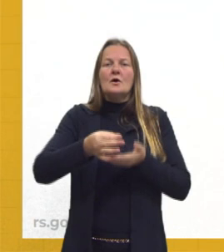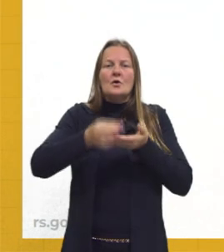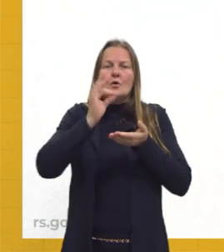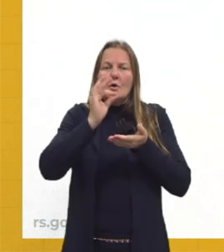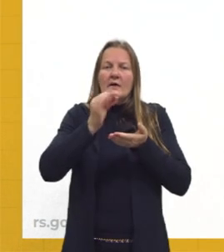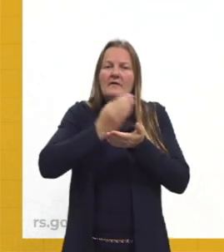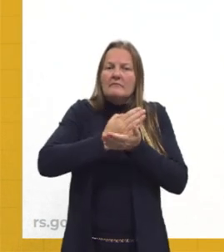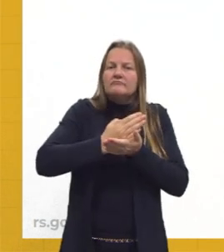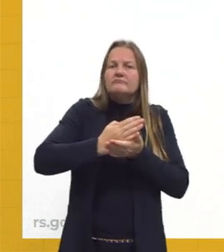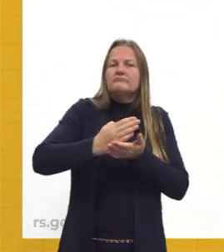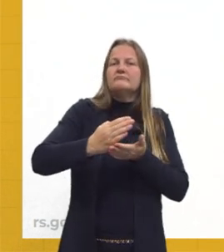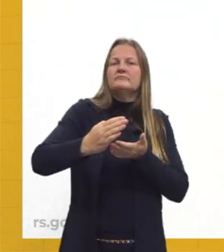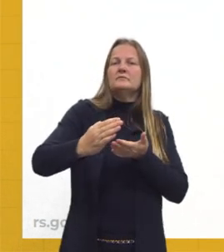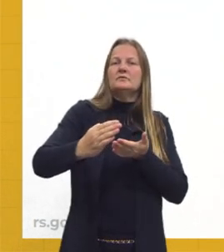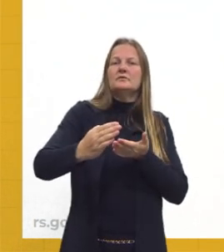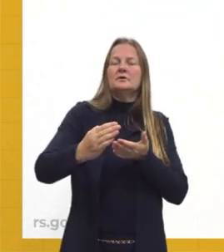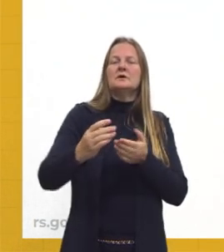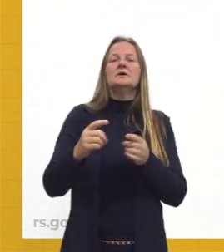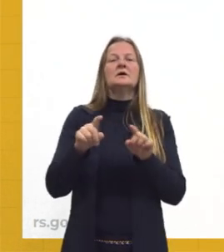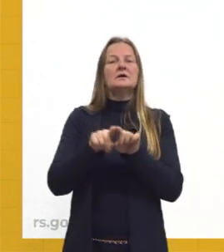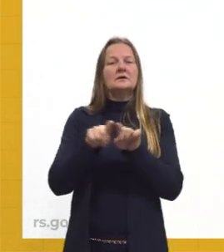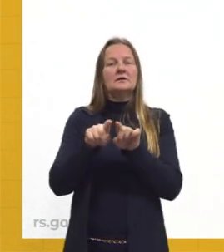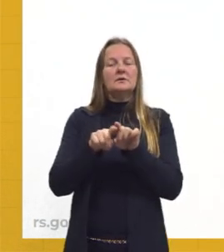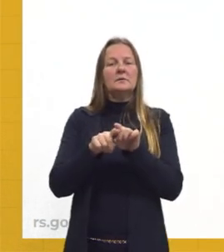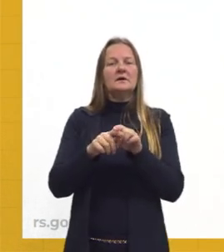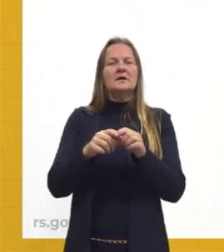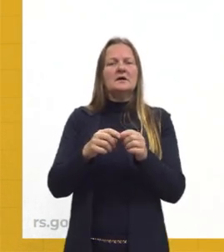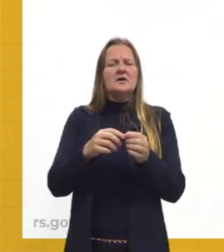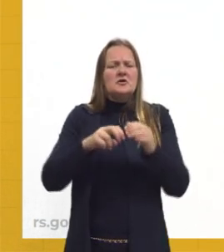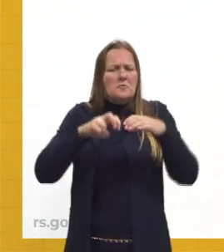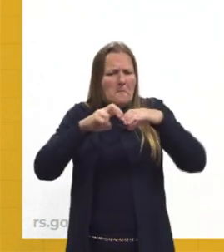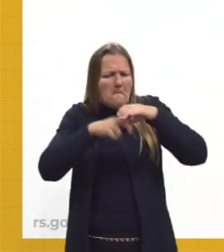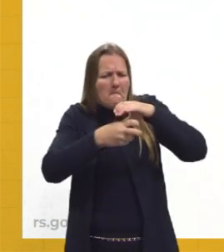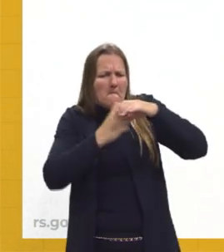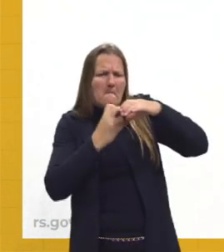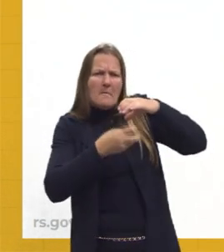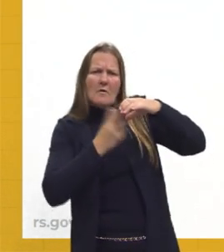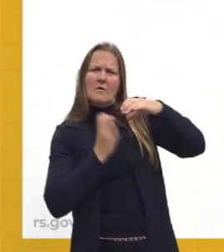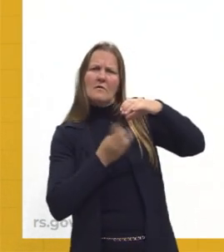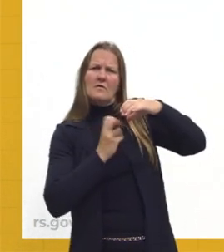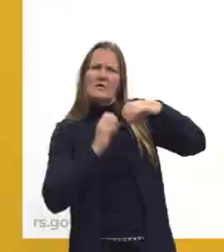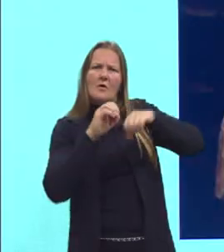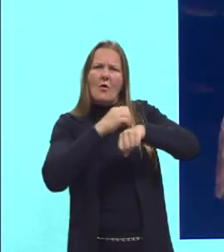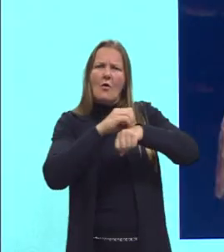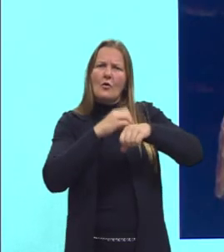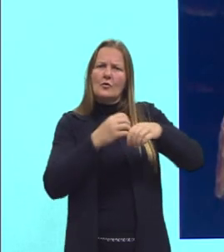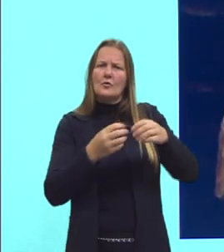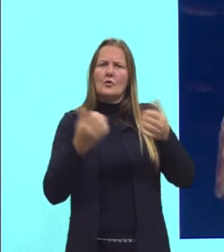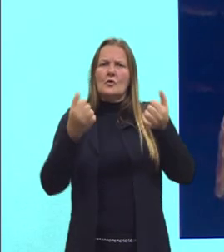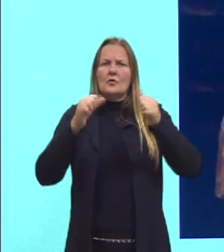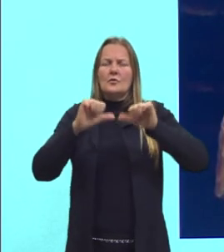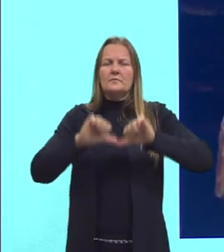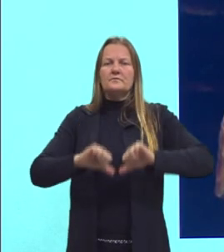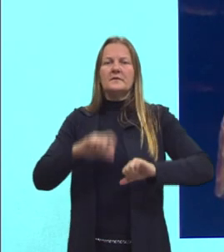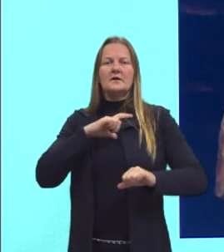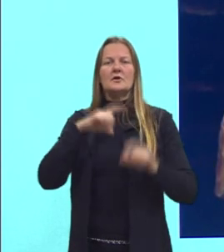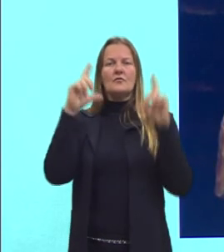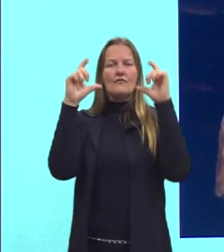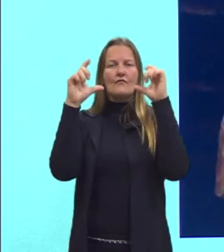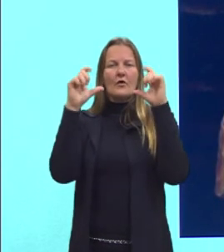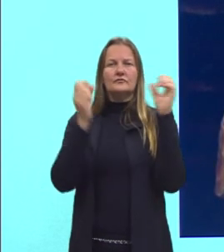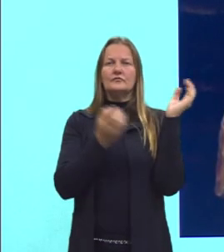o declínio também da mineração, essas questões, tá? E eu trago, ó, uma imagem de Cândido